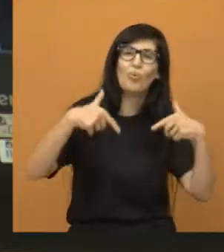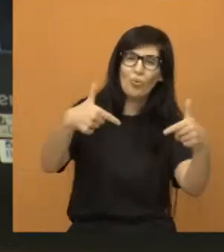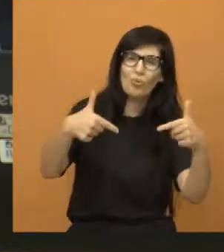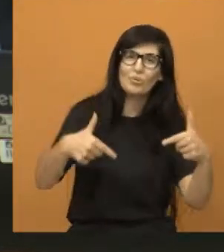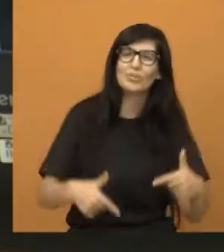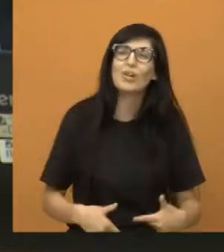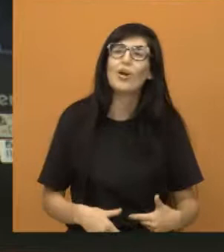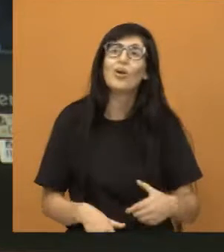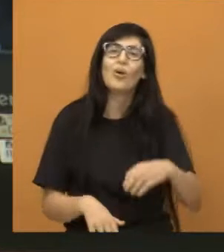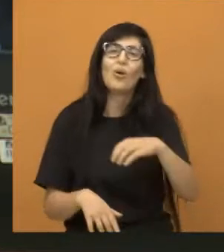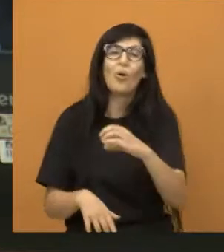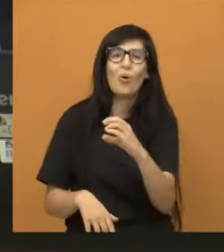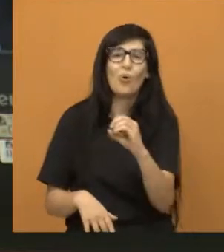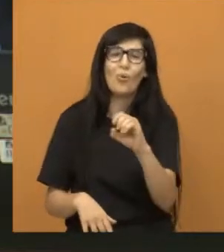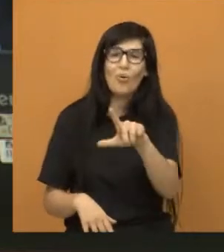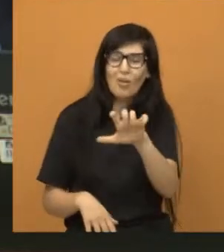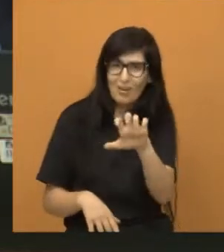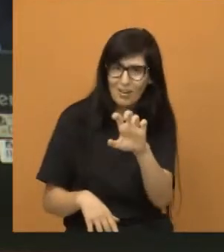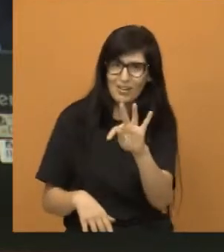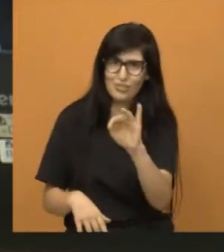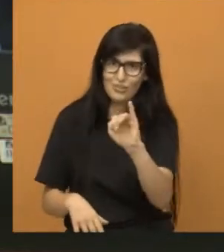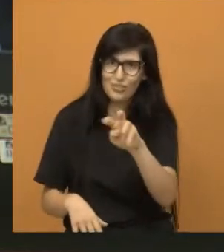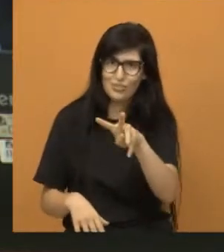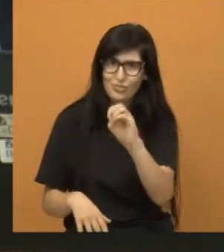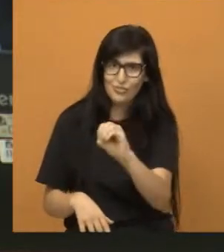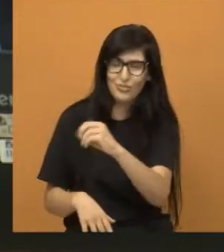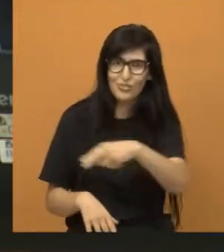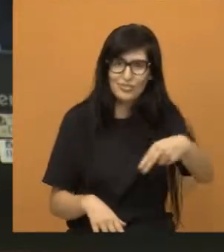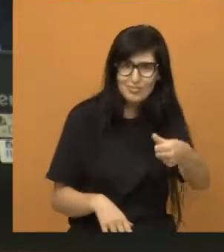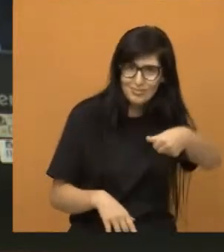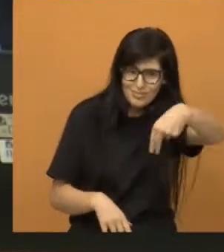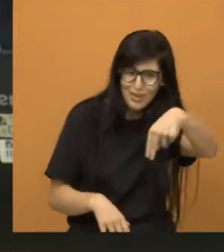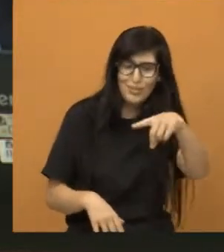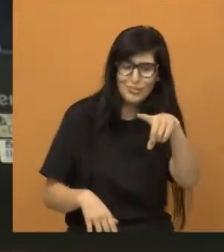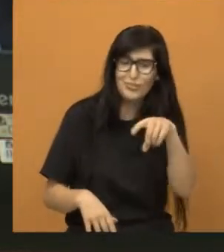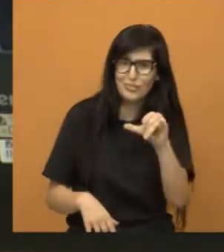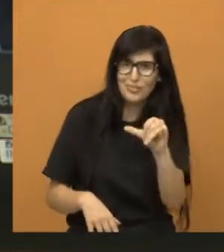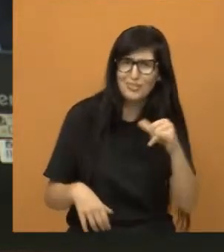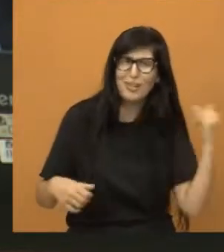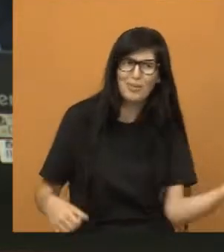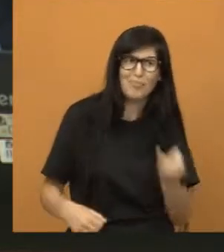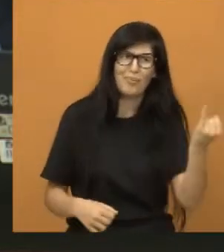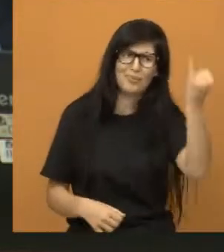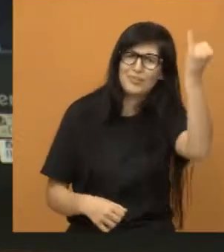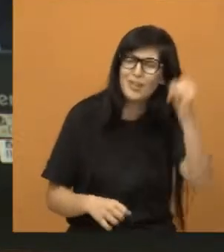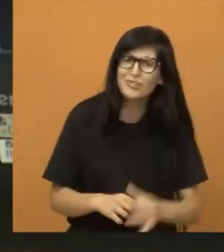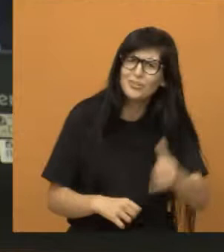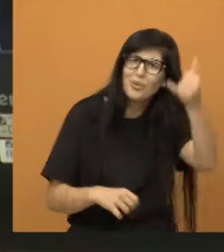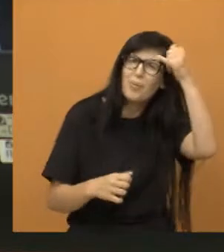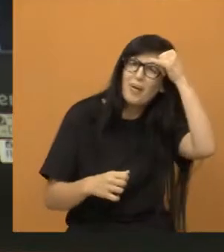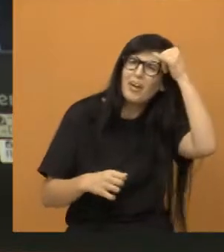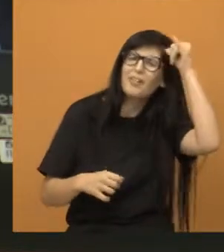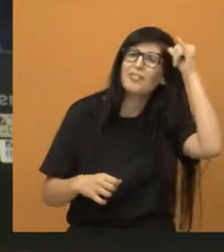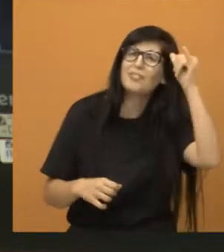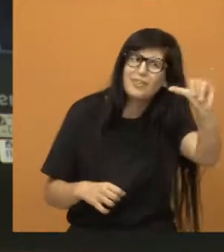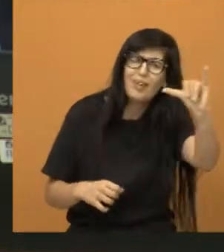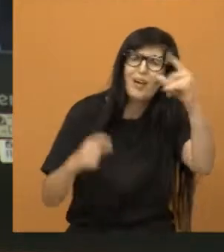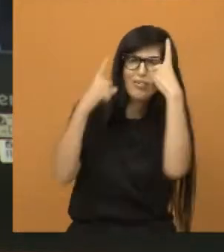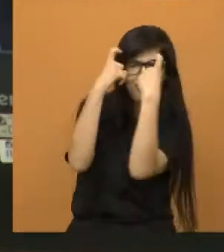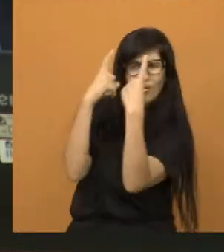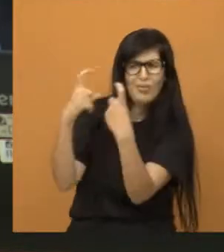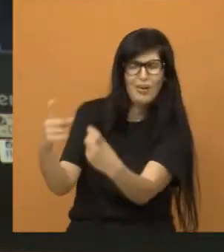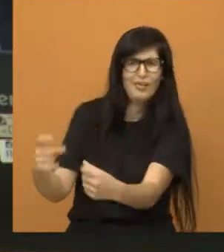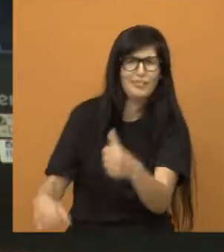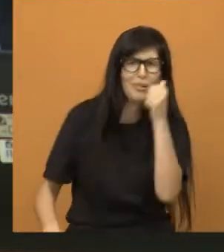é muito interessante a juventude feminina discutindo os abusos contra as mulheres, a violência contra as mulheres,